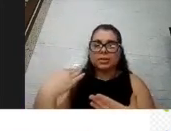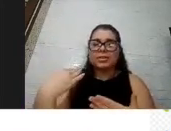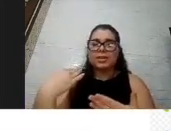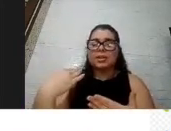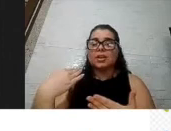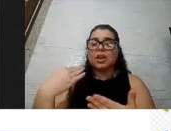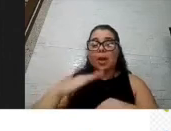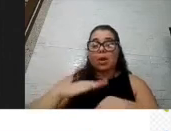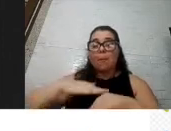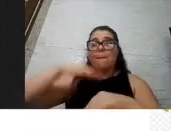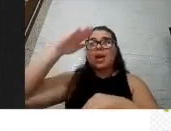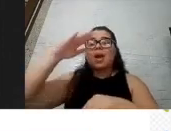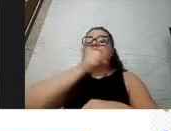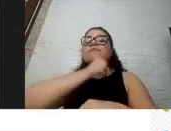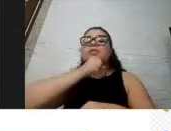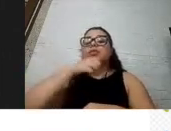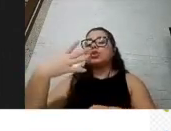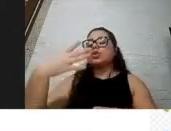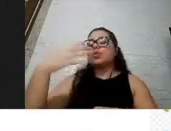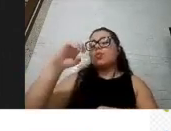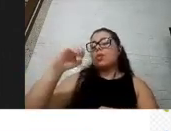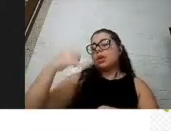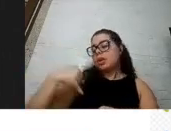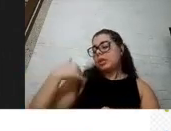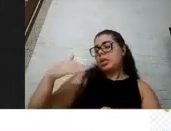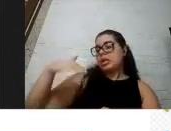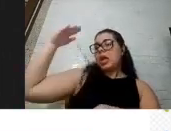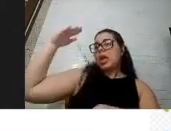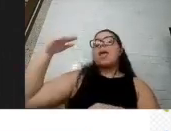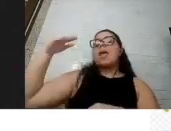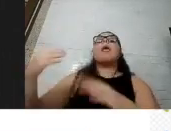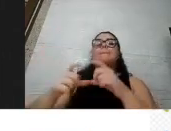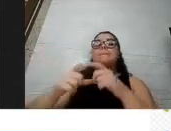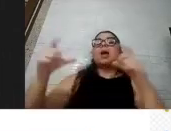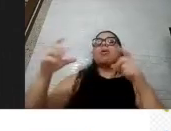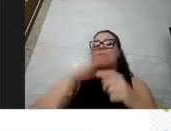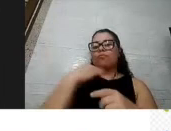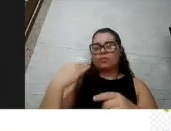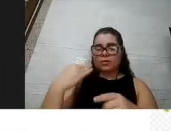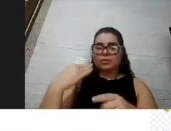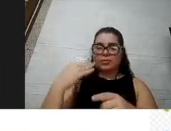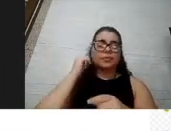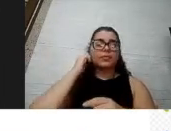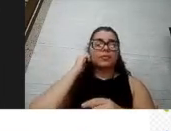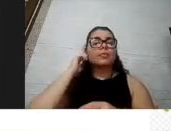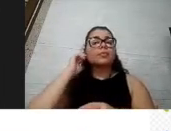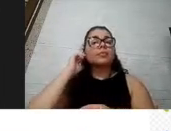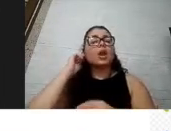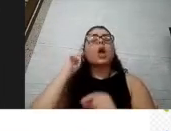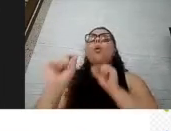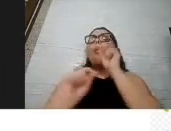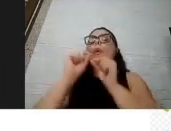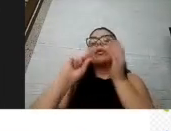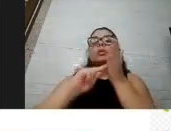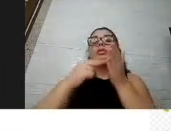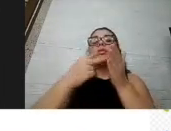velhos que 40 anos é muito maior do que na população geral então o que que isso significa que